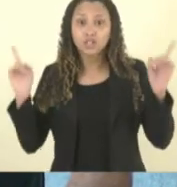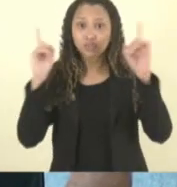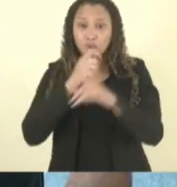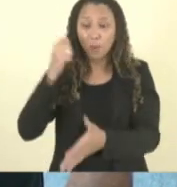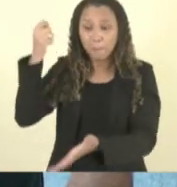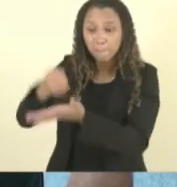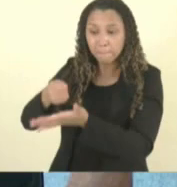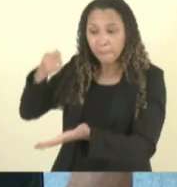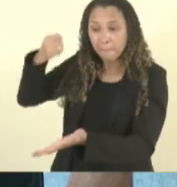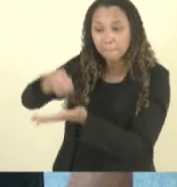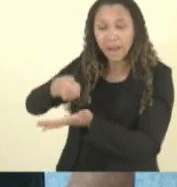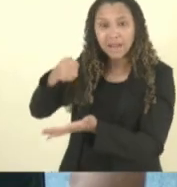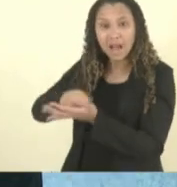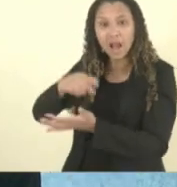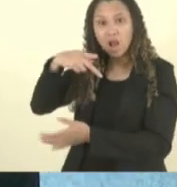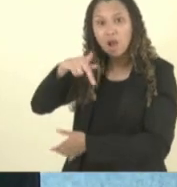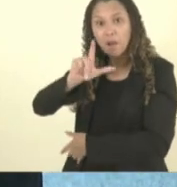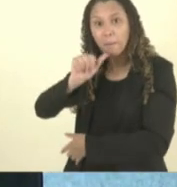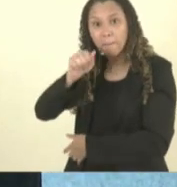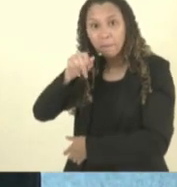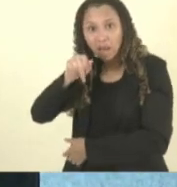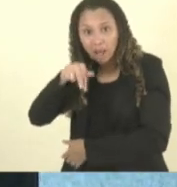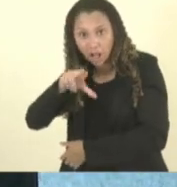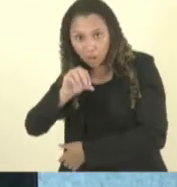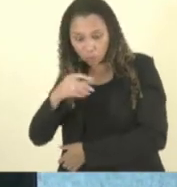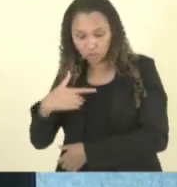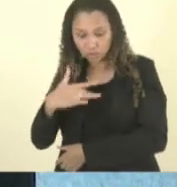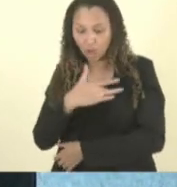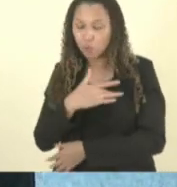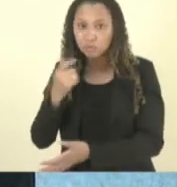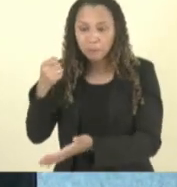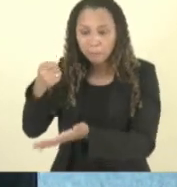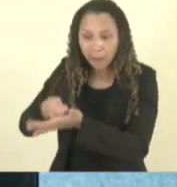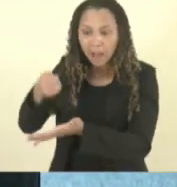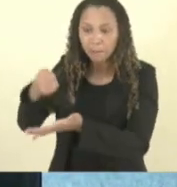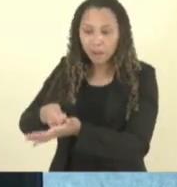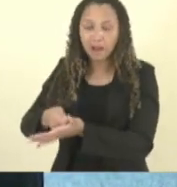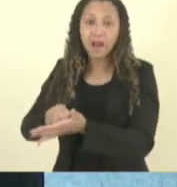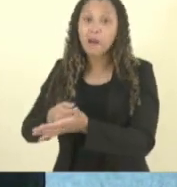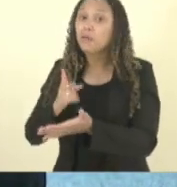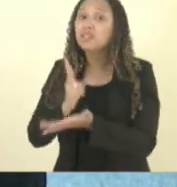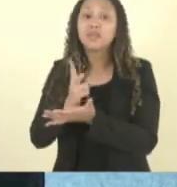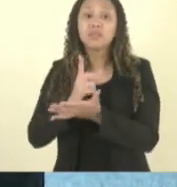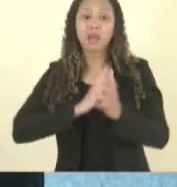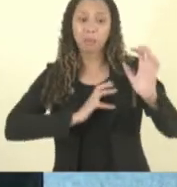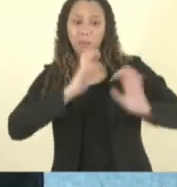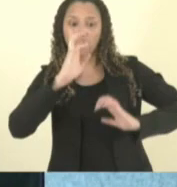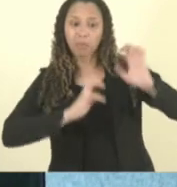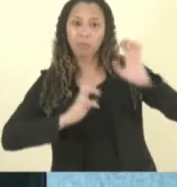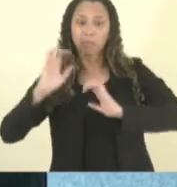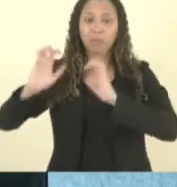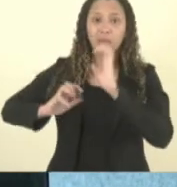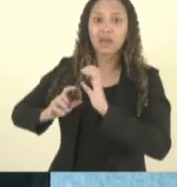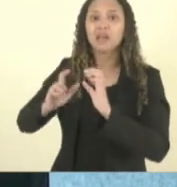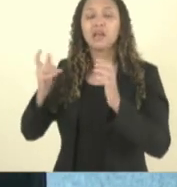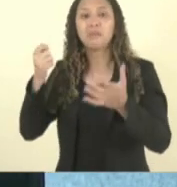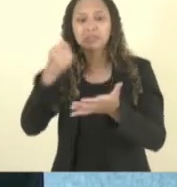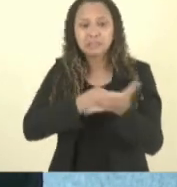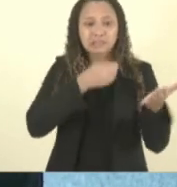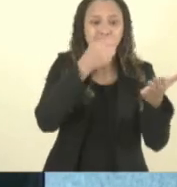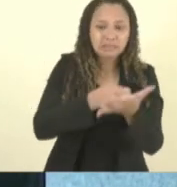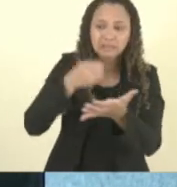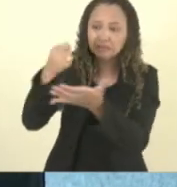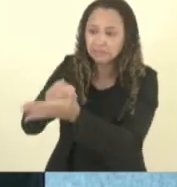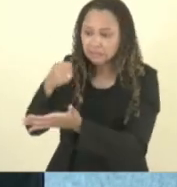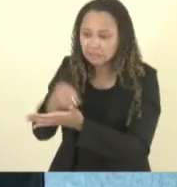plano de saúde do meu filho mas sempre tá negando sempre tem eu que tá brigando e ir pra justiça arrumar mais